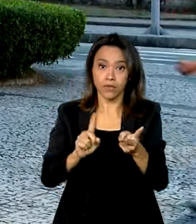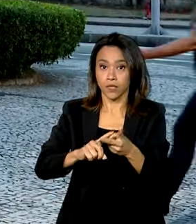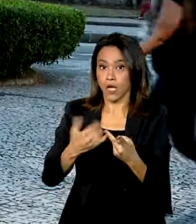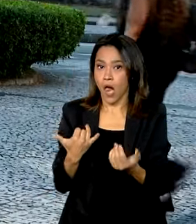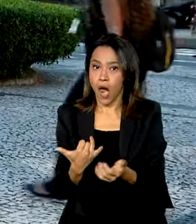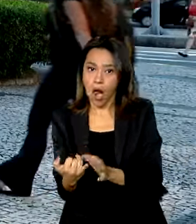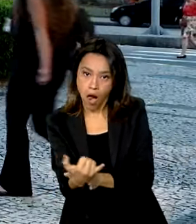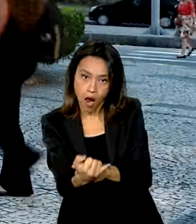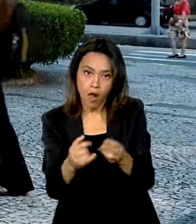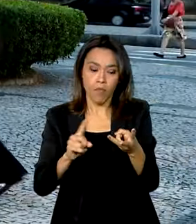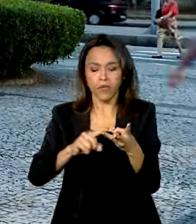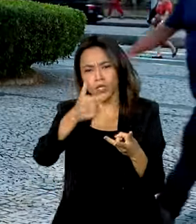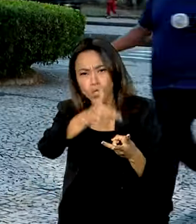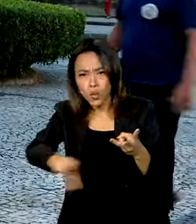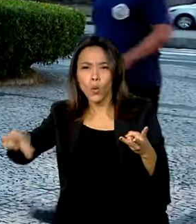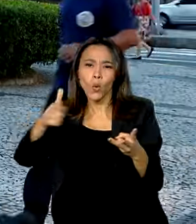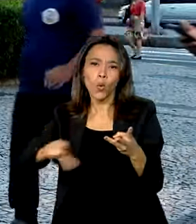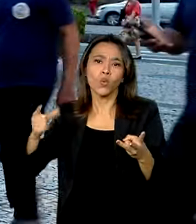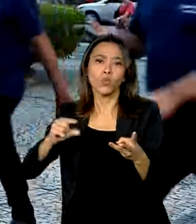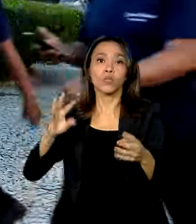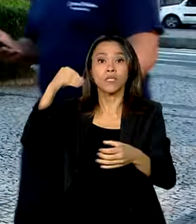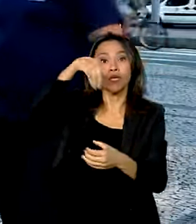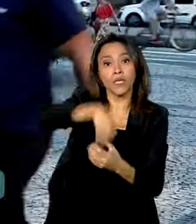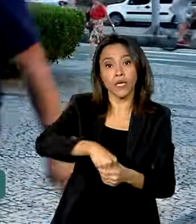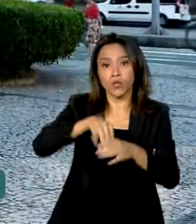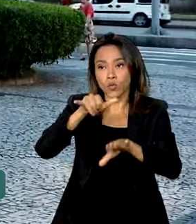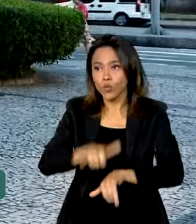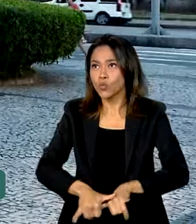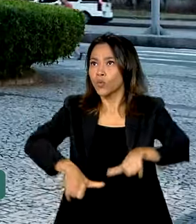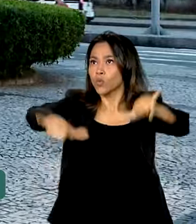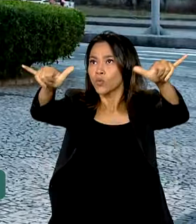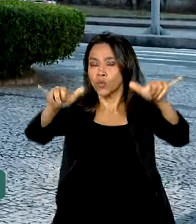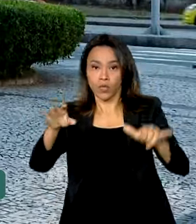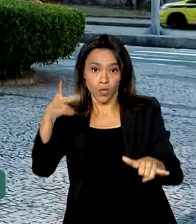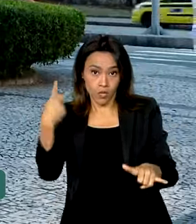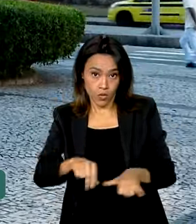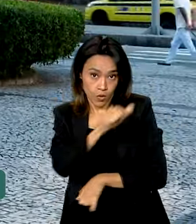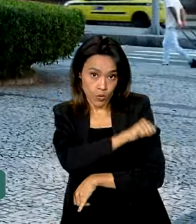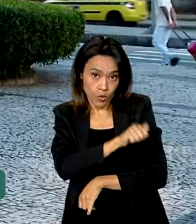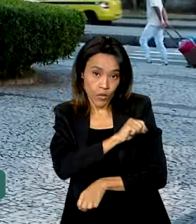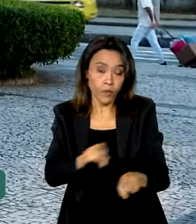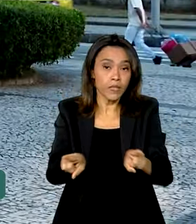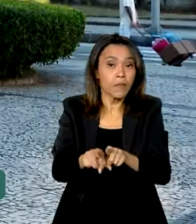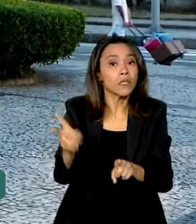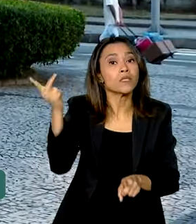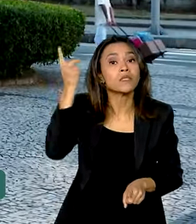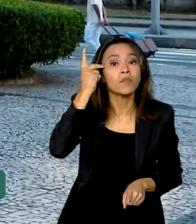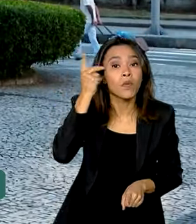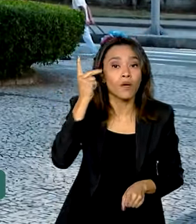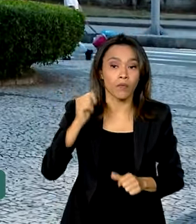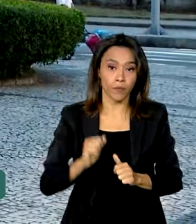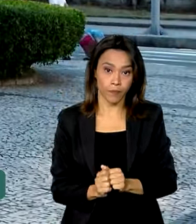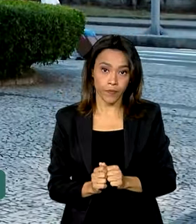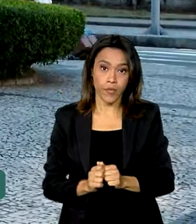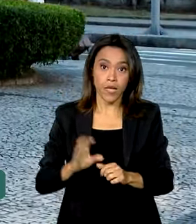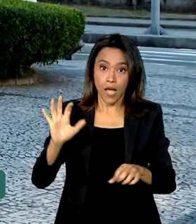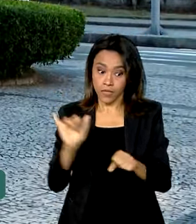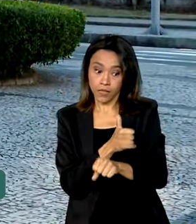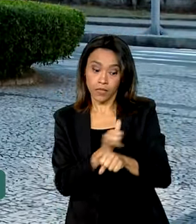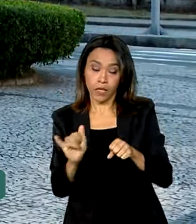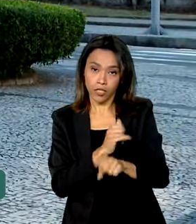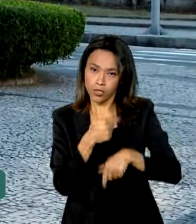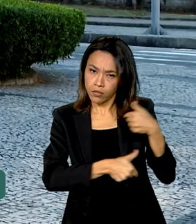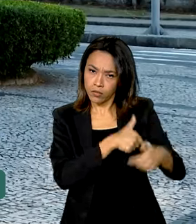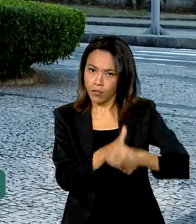itens ilegais nos aeroportos internacionais do Galeão, aqui no Rio de Janeiro, e de Guarulhos, em São Paulo. As ações são